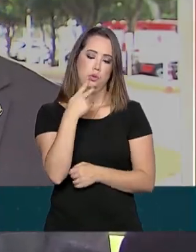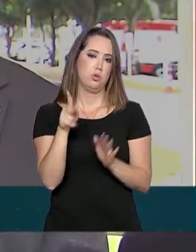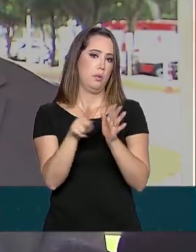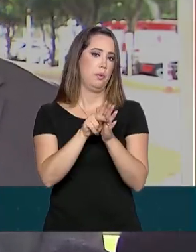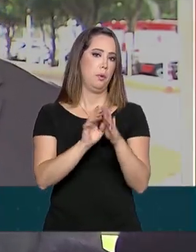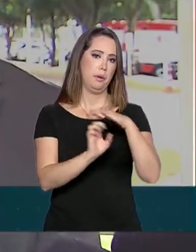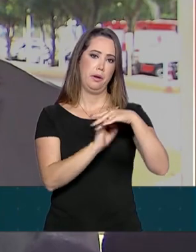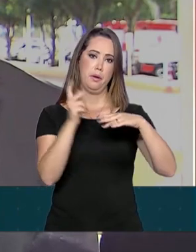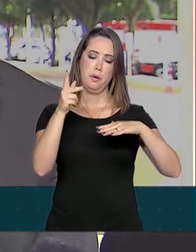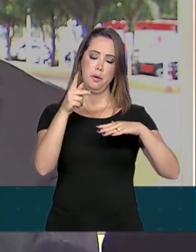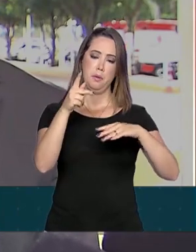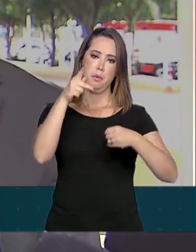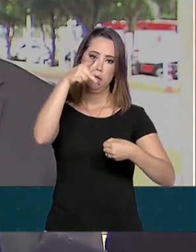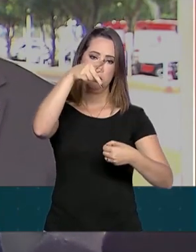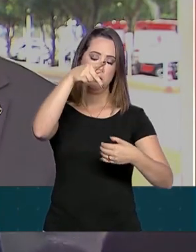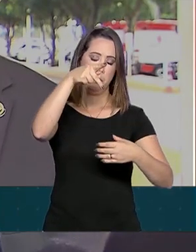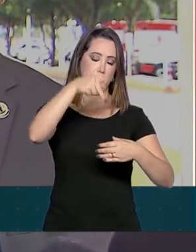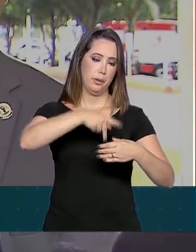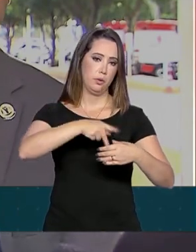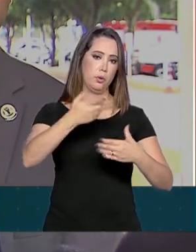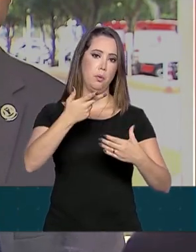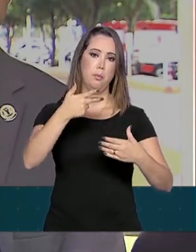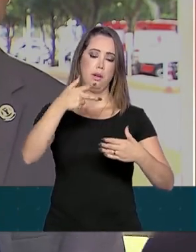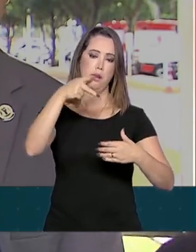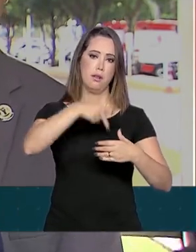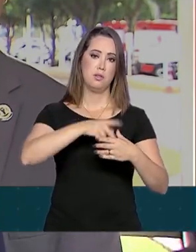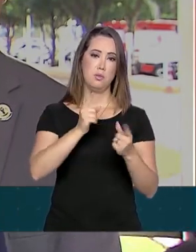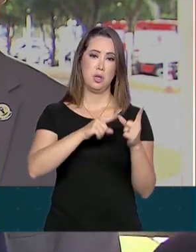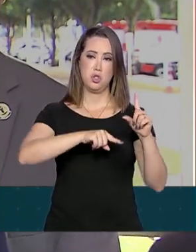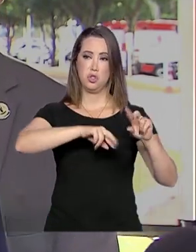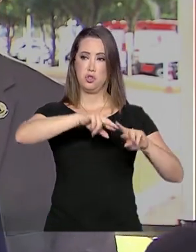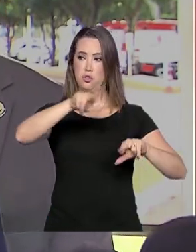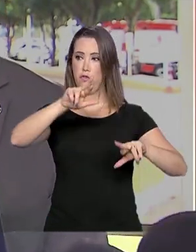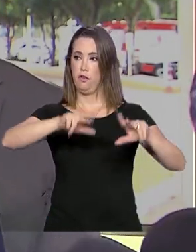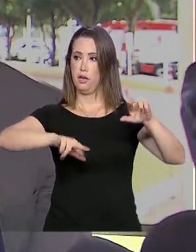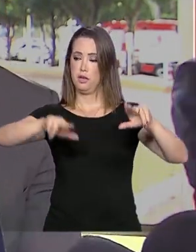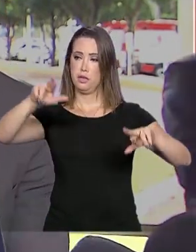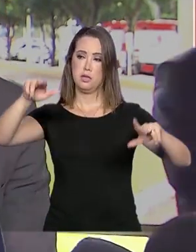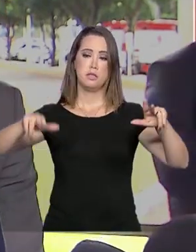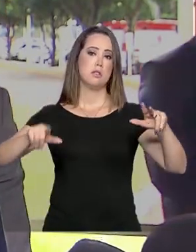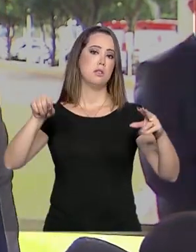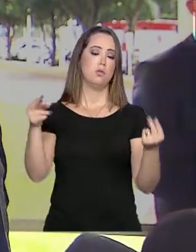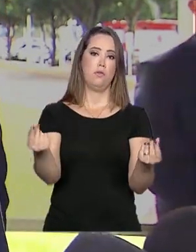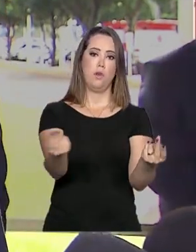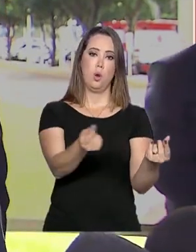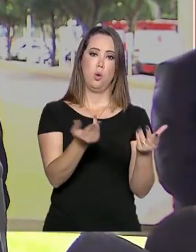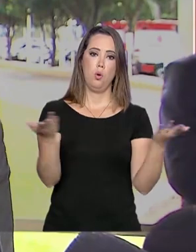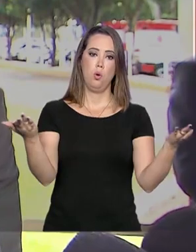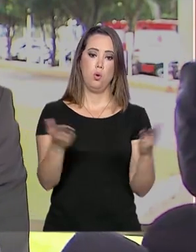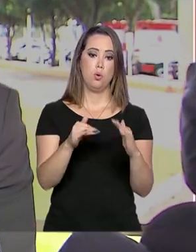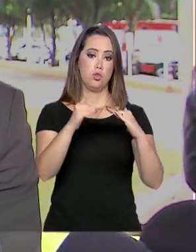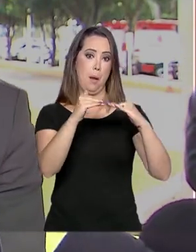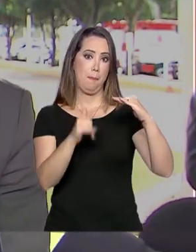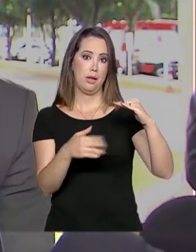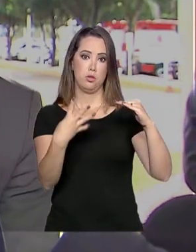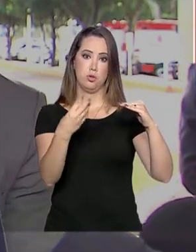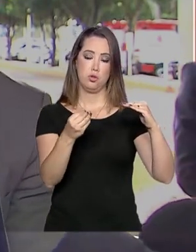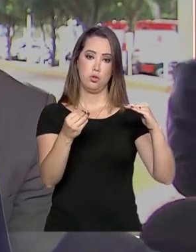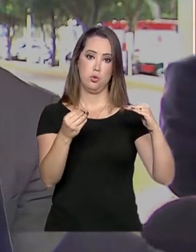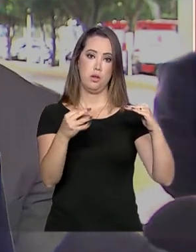Petrobras. Essa oscilação do barril, a gente também sabe que é transitória, foi uma queda bem abrupta, o barril hoje está abaixo de 40 dólares.